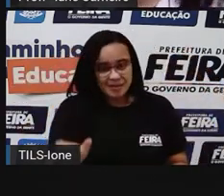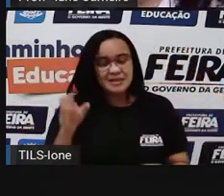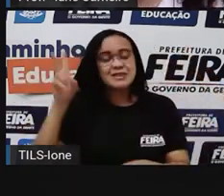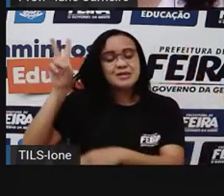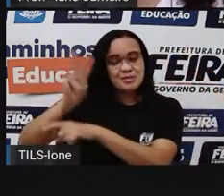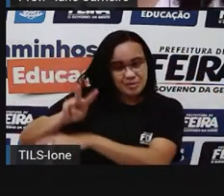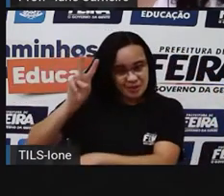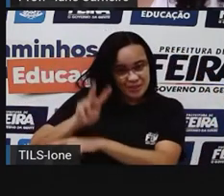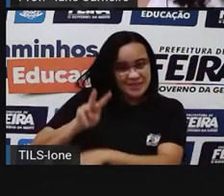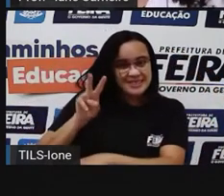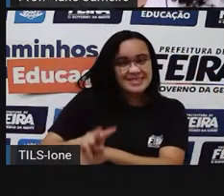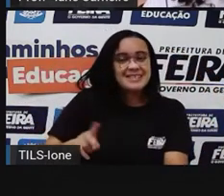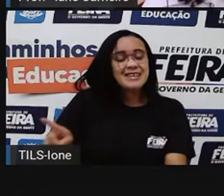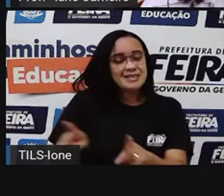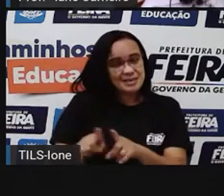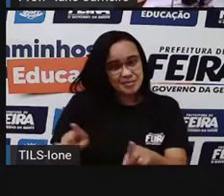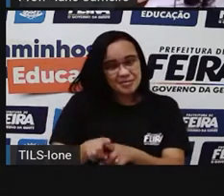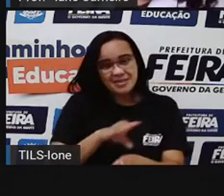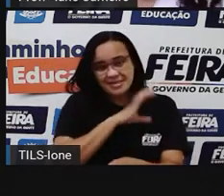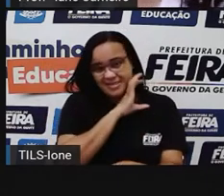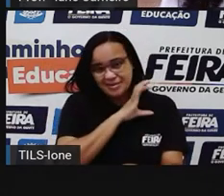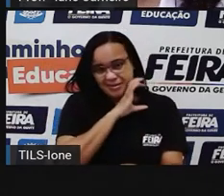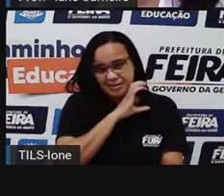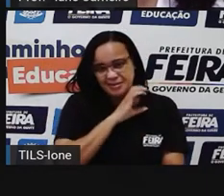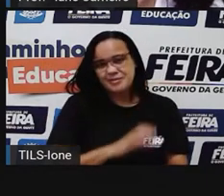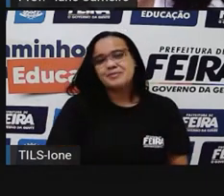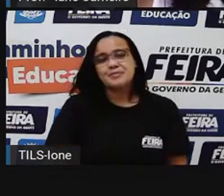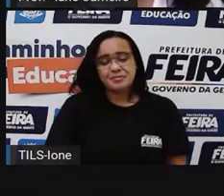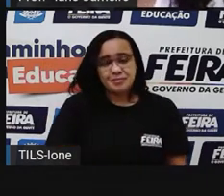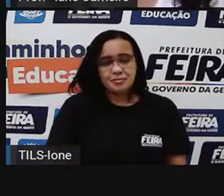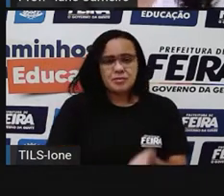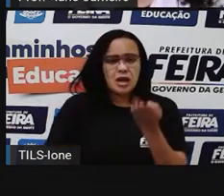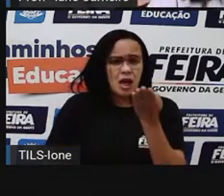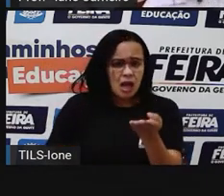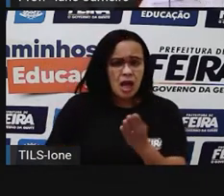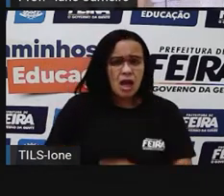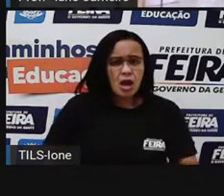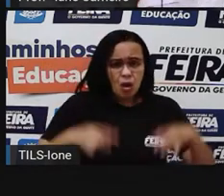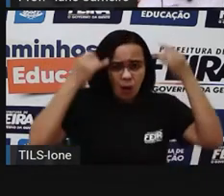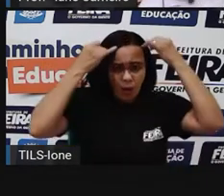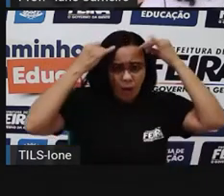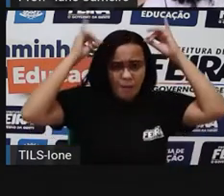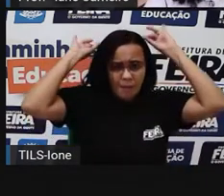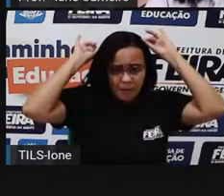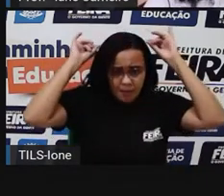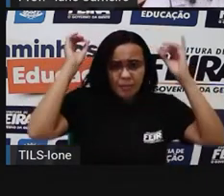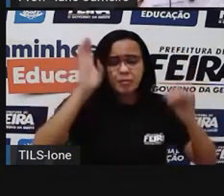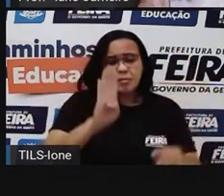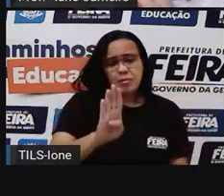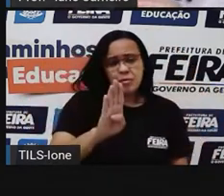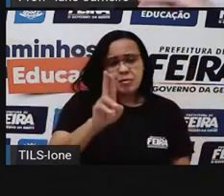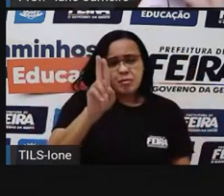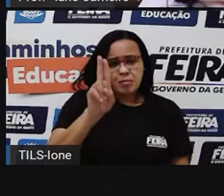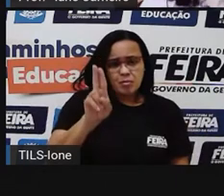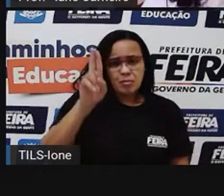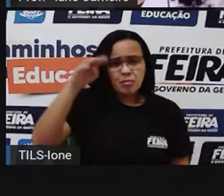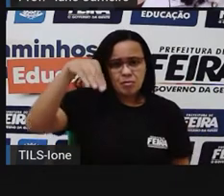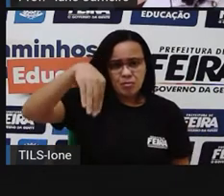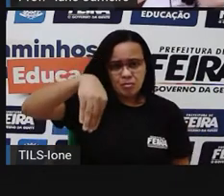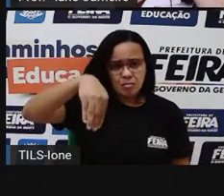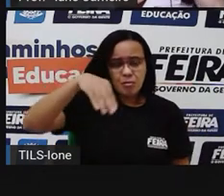os animais e a floresta. O Boi Bumbá, né? Também, a história do Boi Bumbá, gente, é